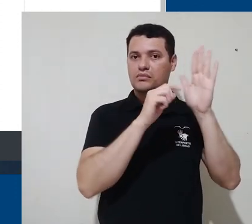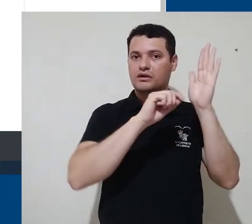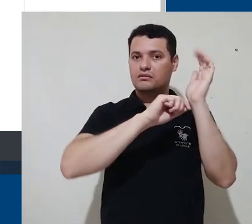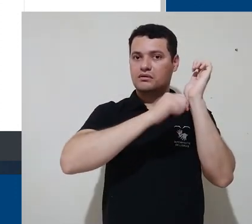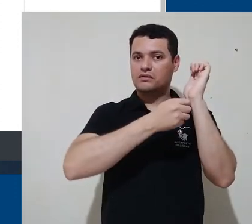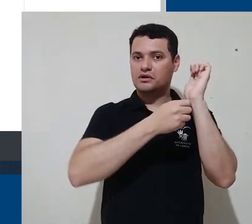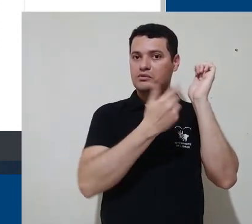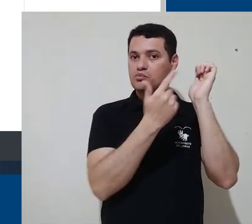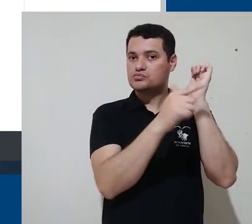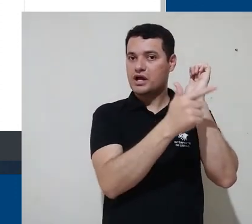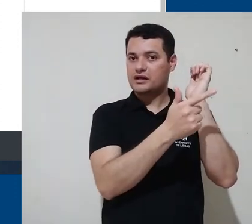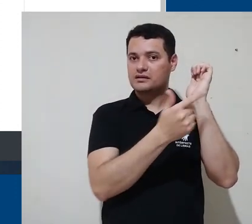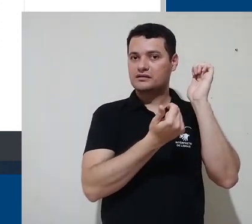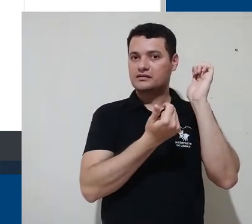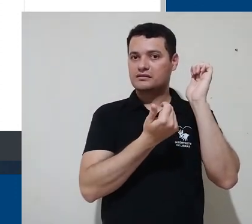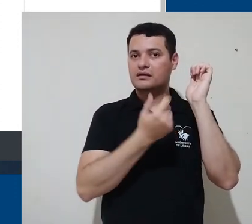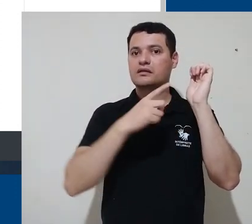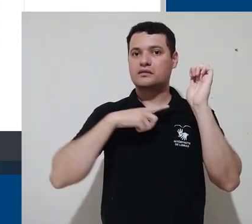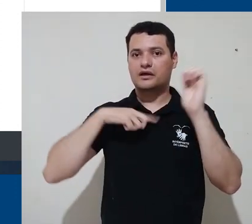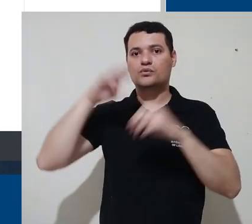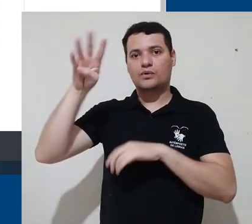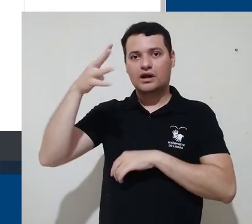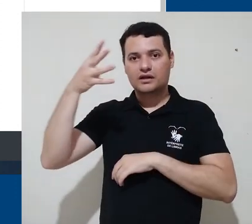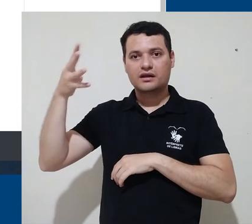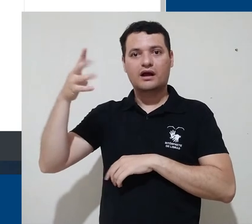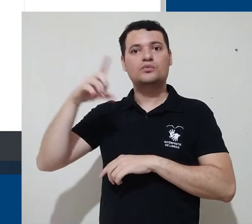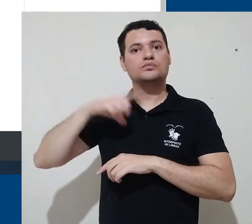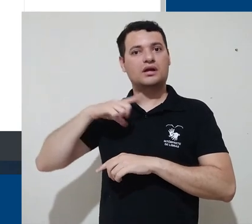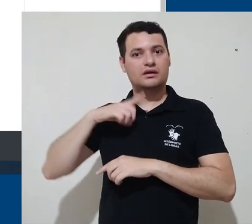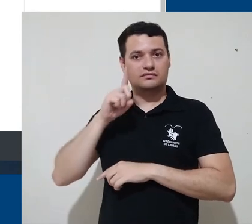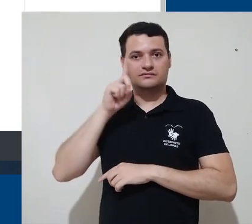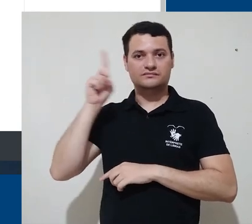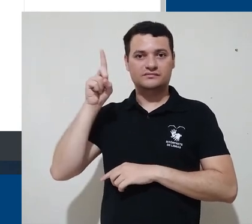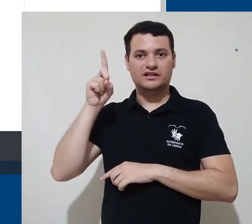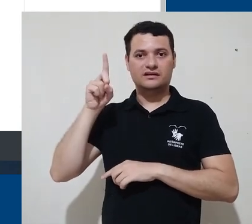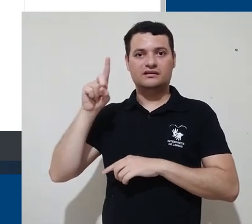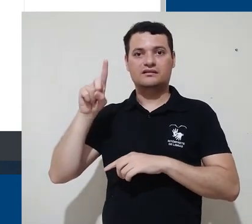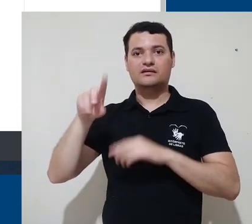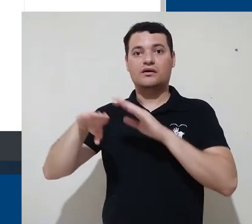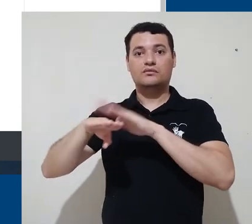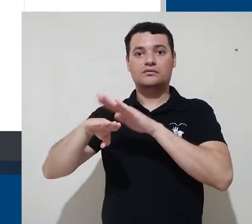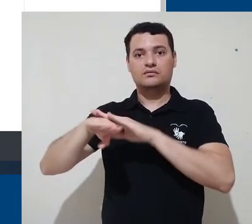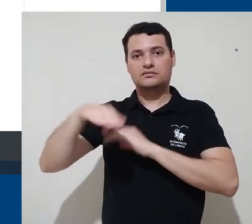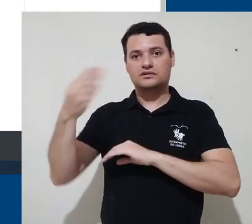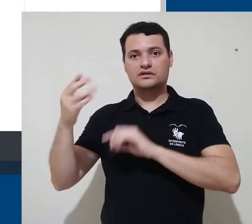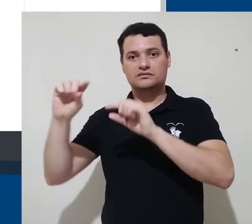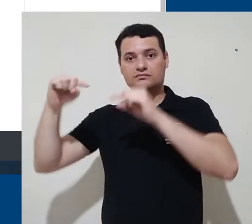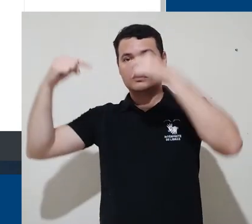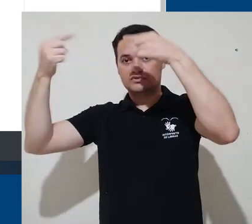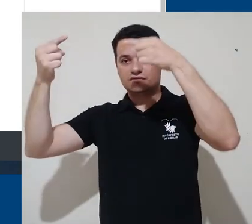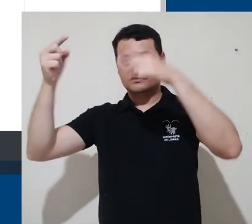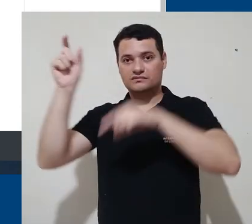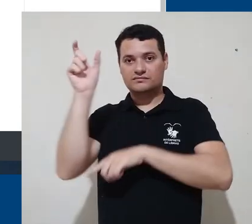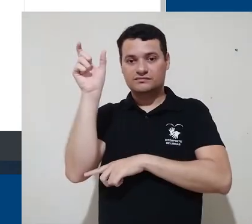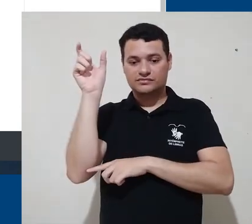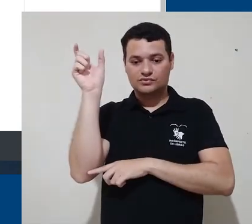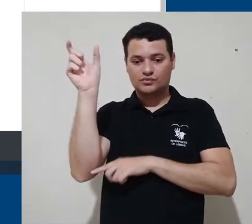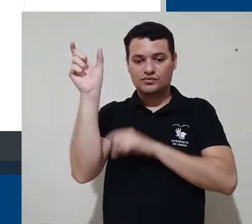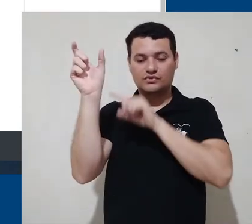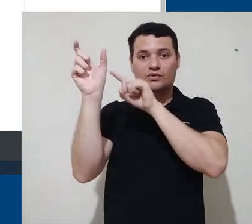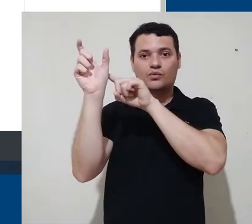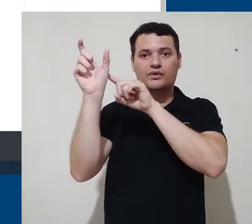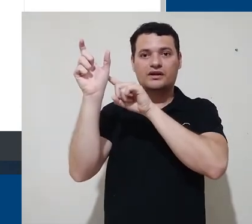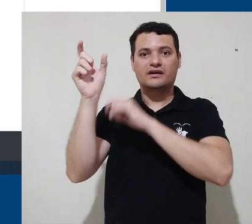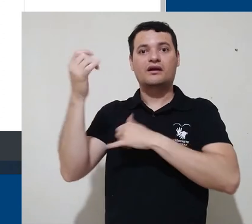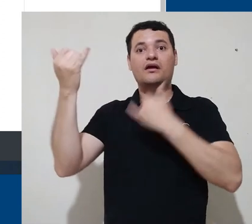Agora eu tenho um calendário próprio. E aqui, no canto superior à direita, repare